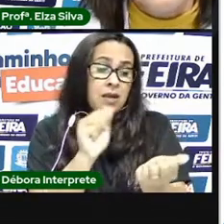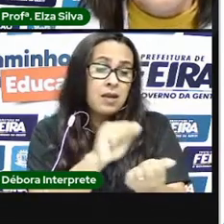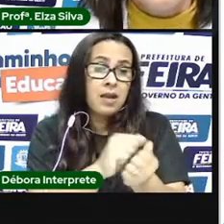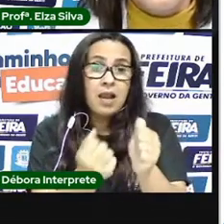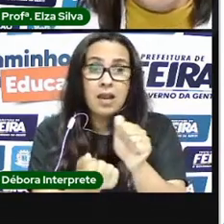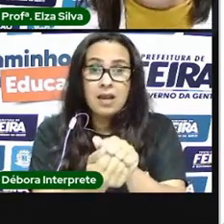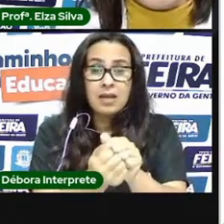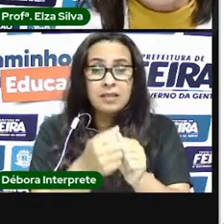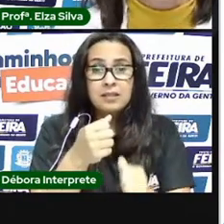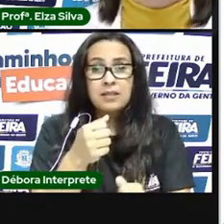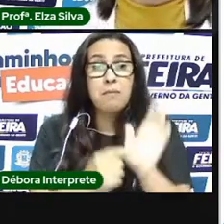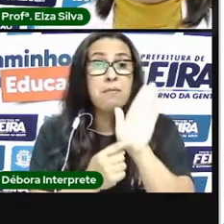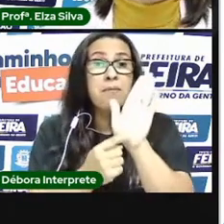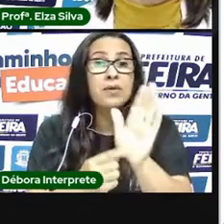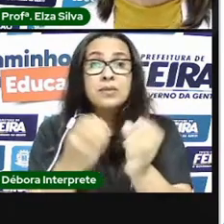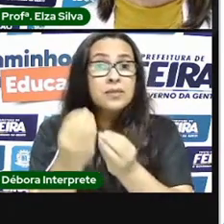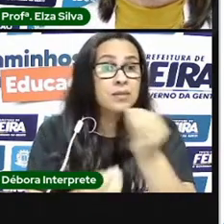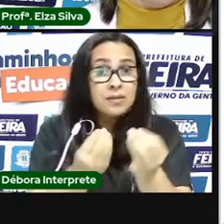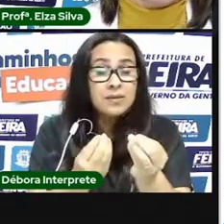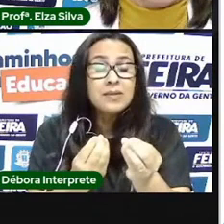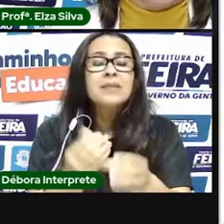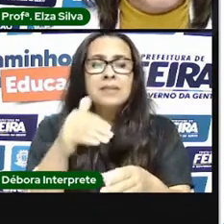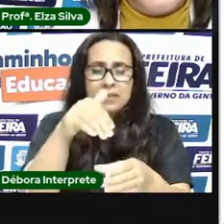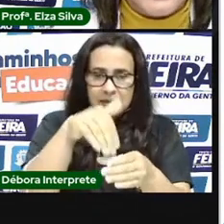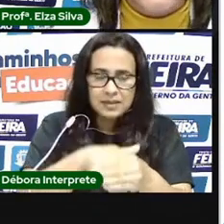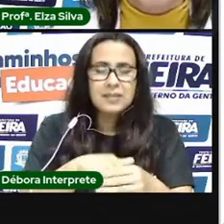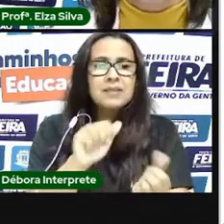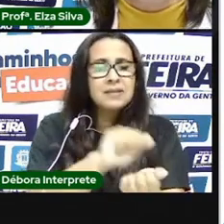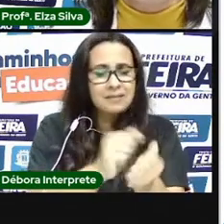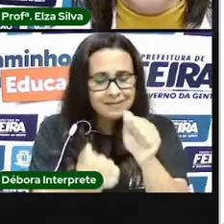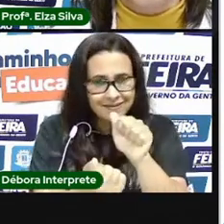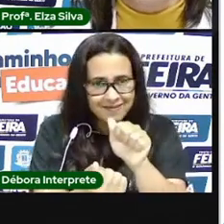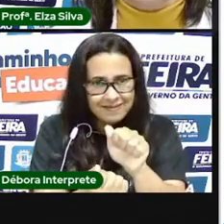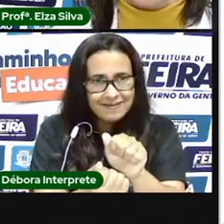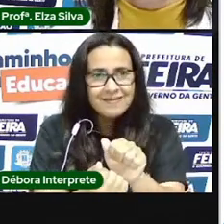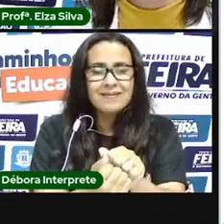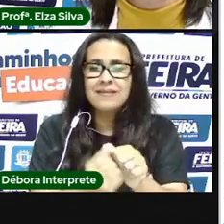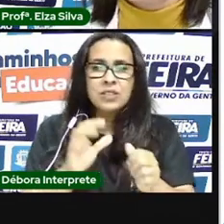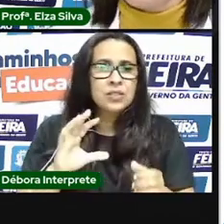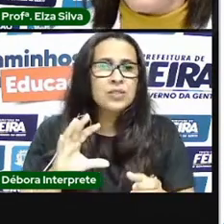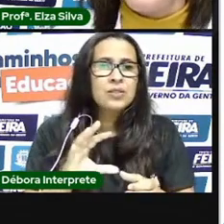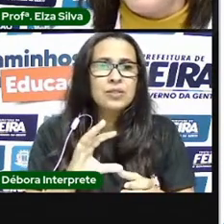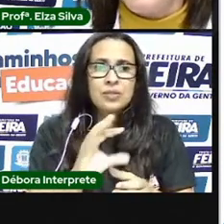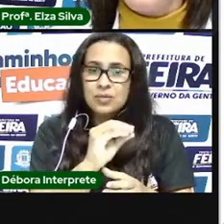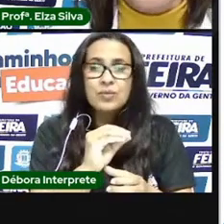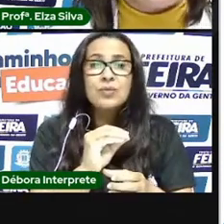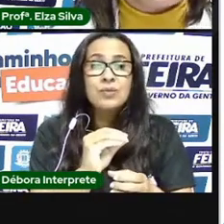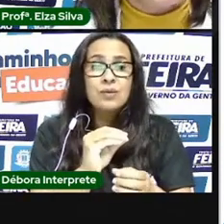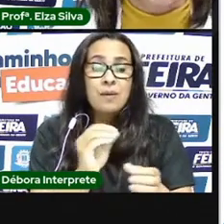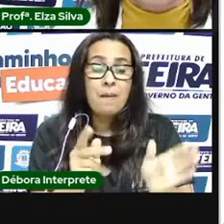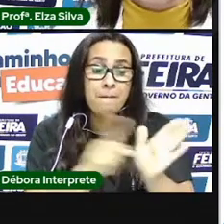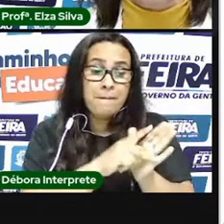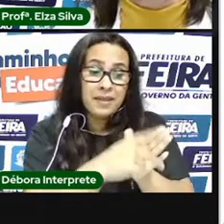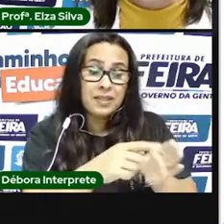desse material artístico é considerada e denominada como audiovisual um